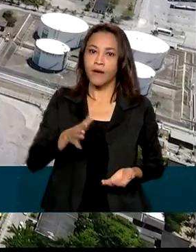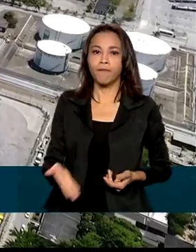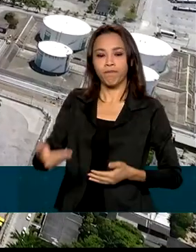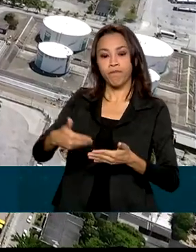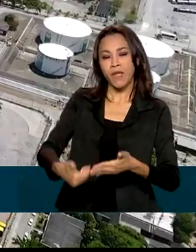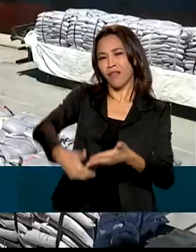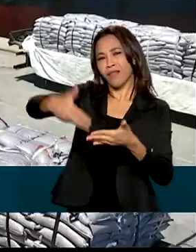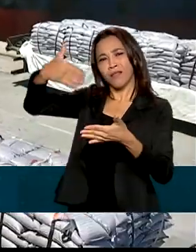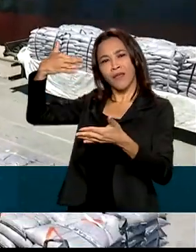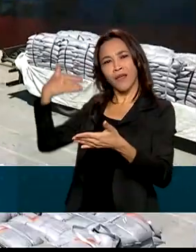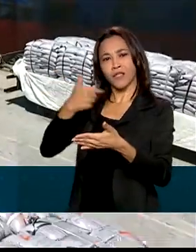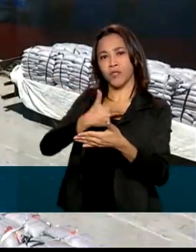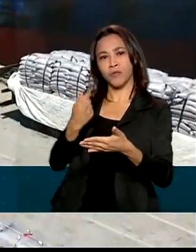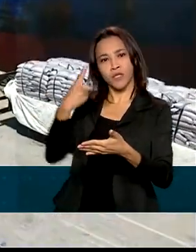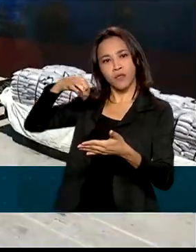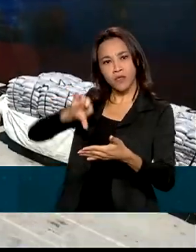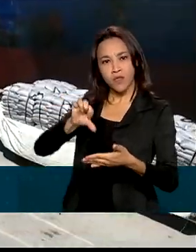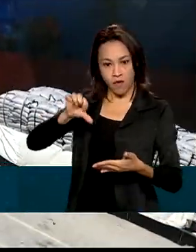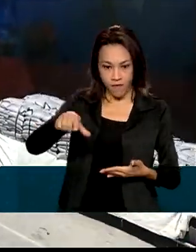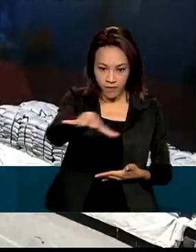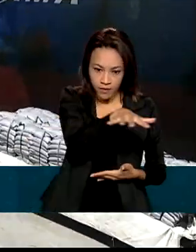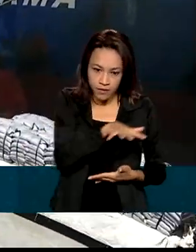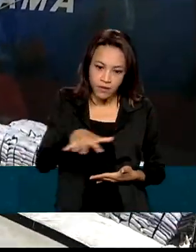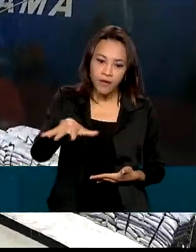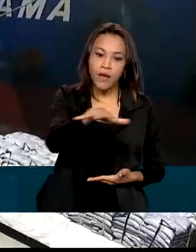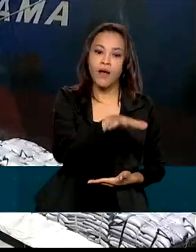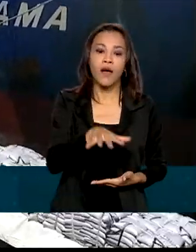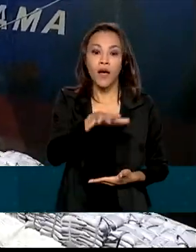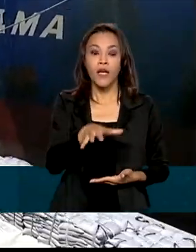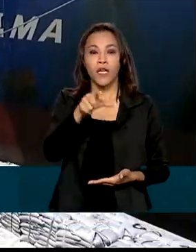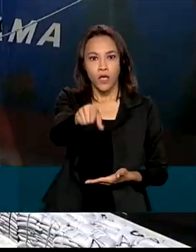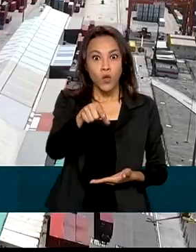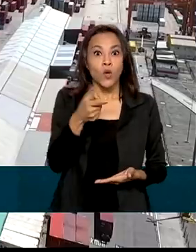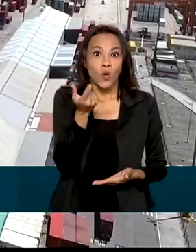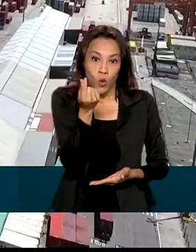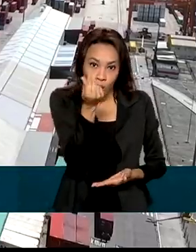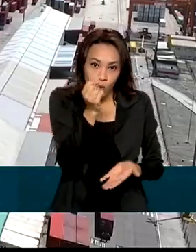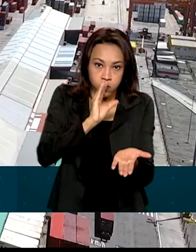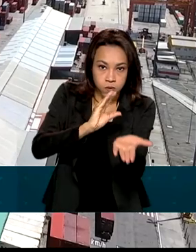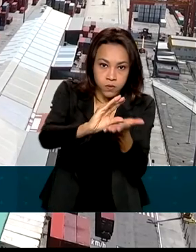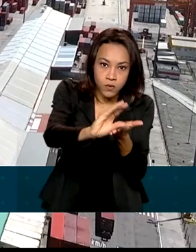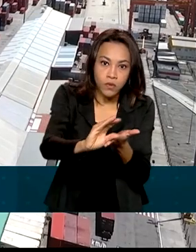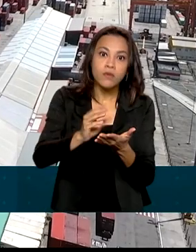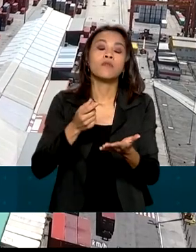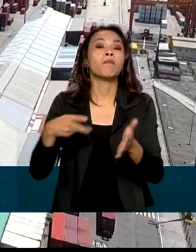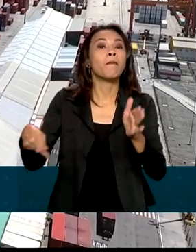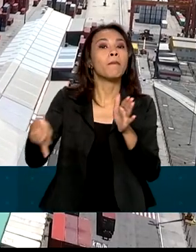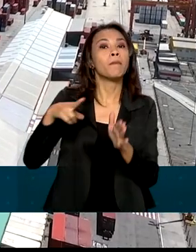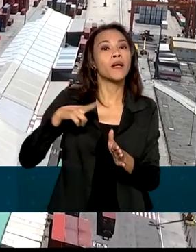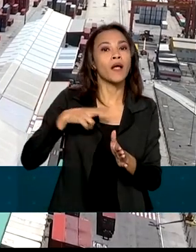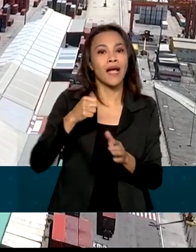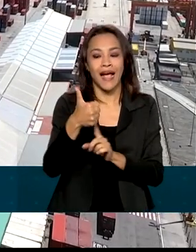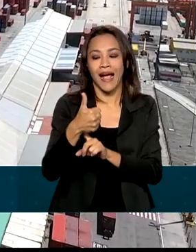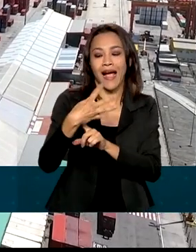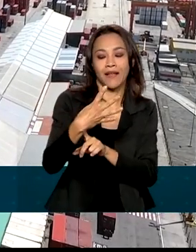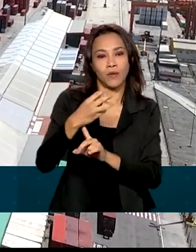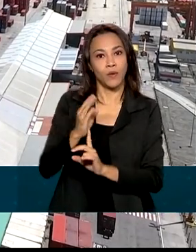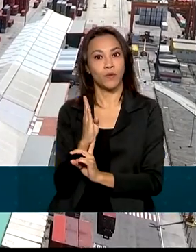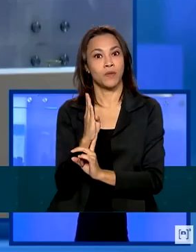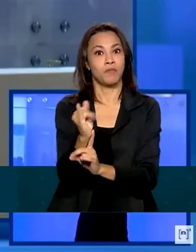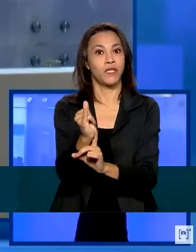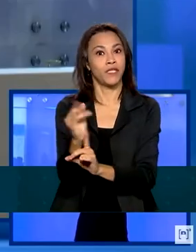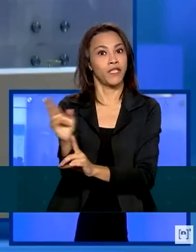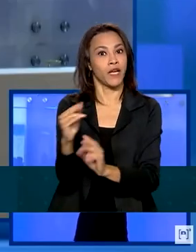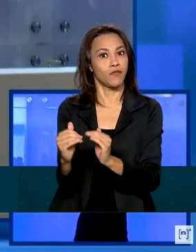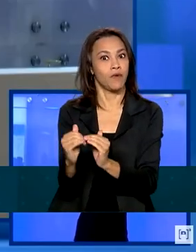2019, só no setor portuário, os recursos privados ultrapassaram 14 bilhões de reais.